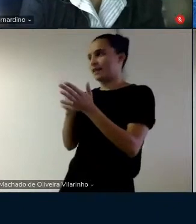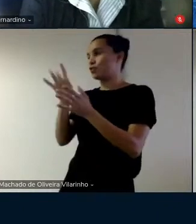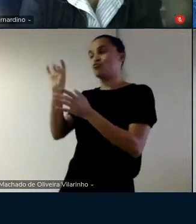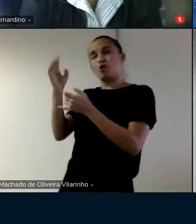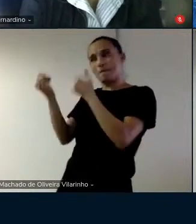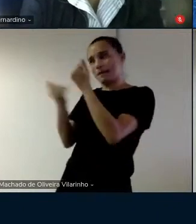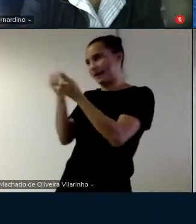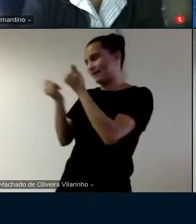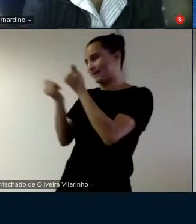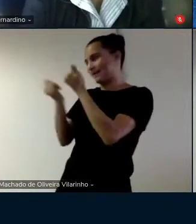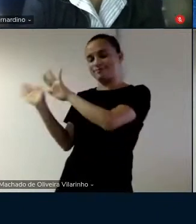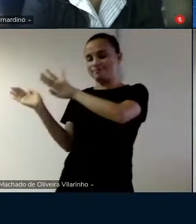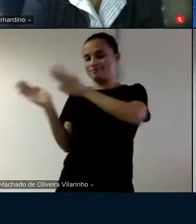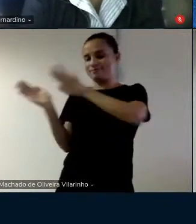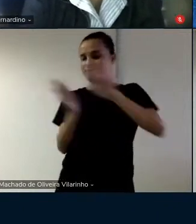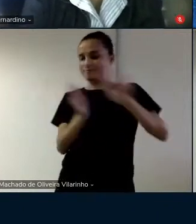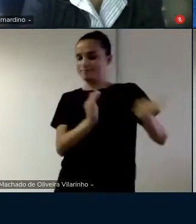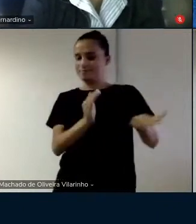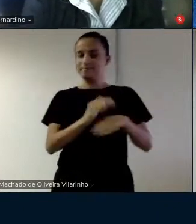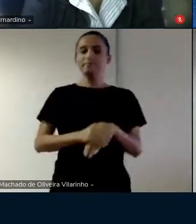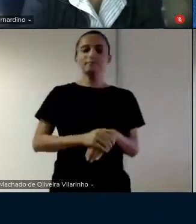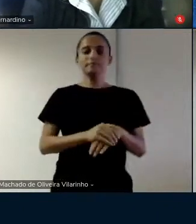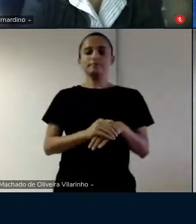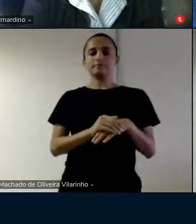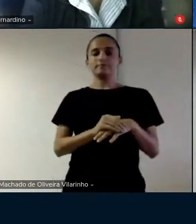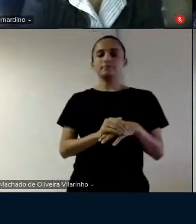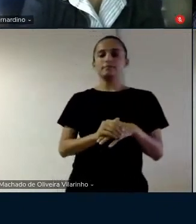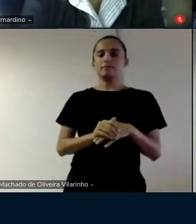mas eu brinquei é